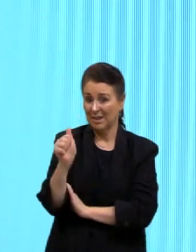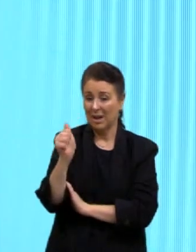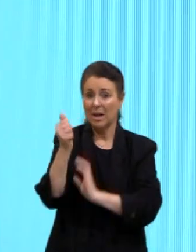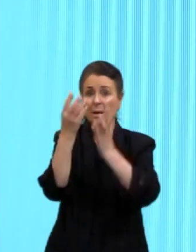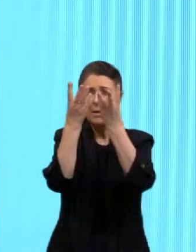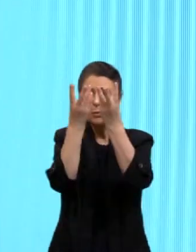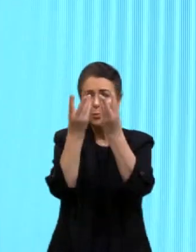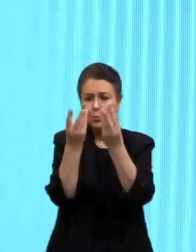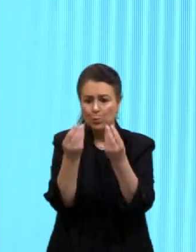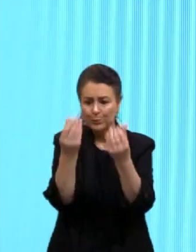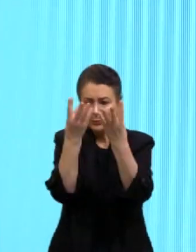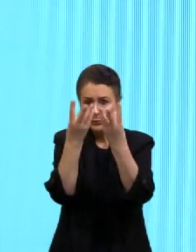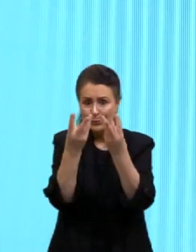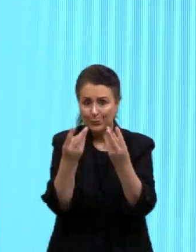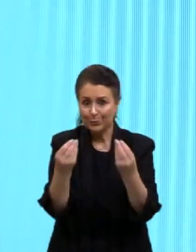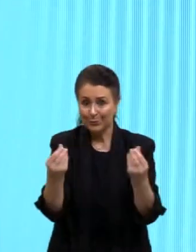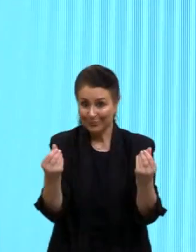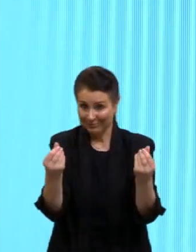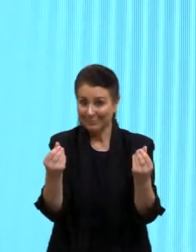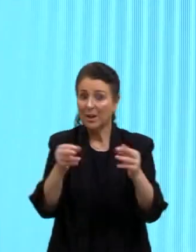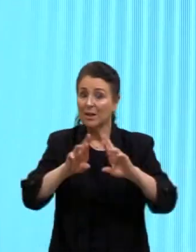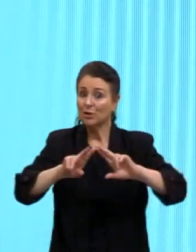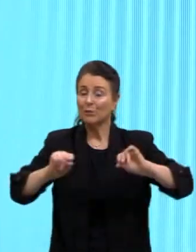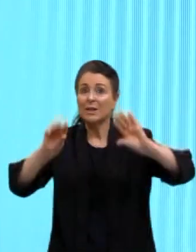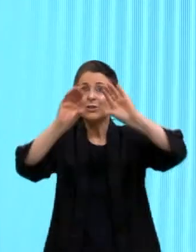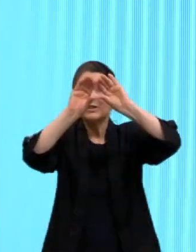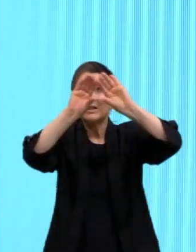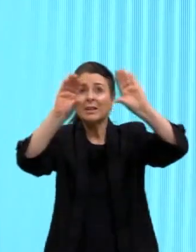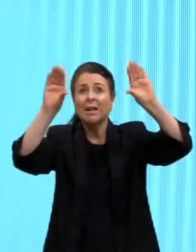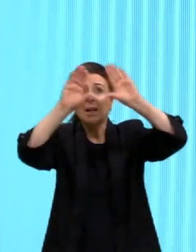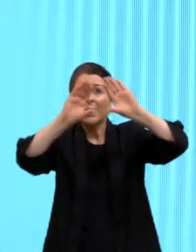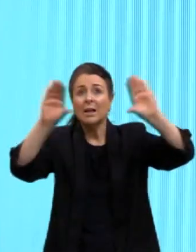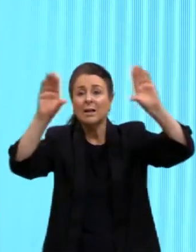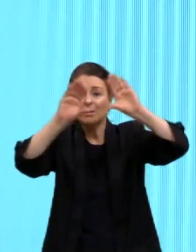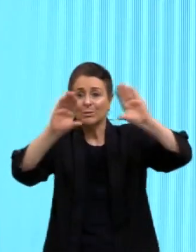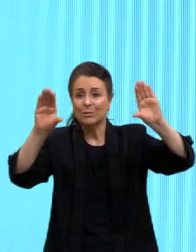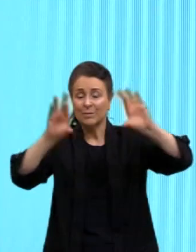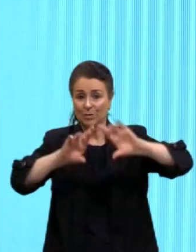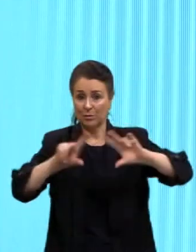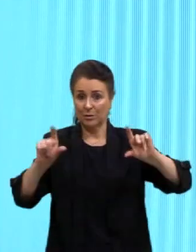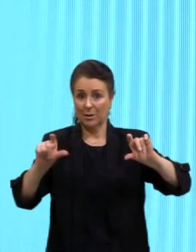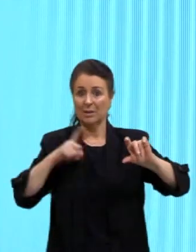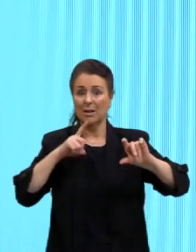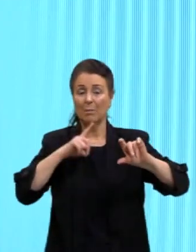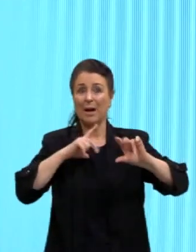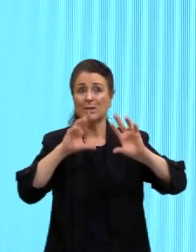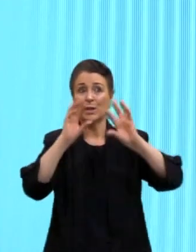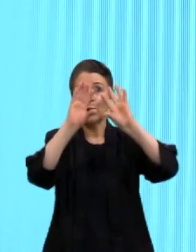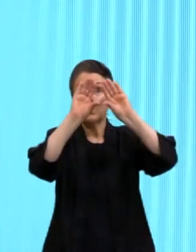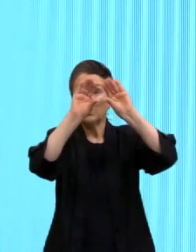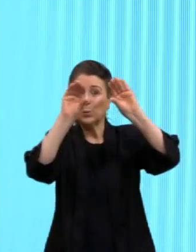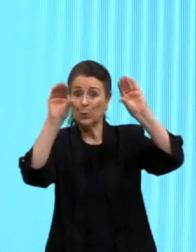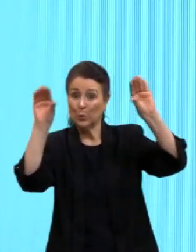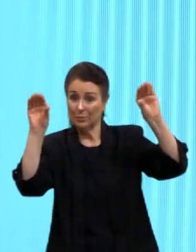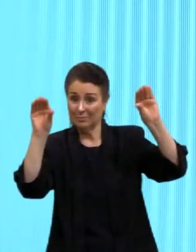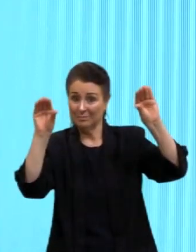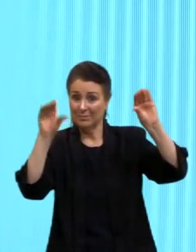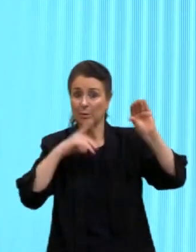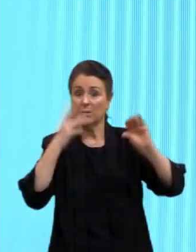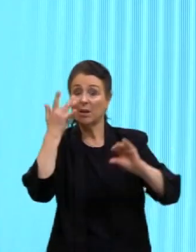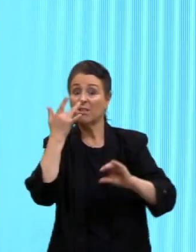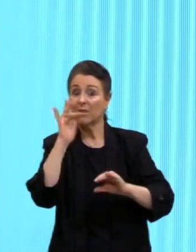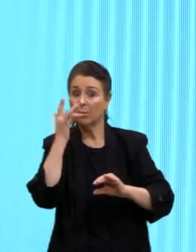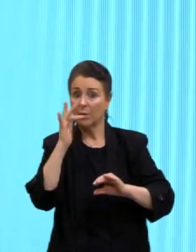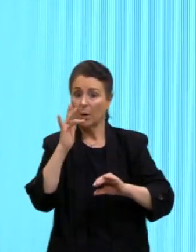fina, né, e já as, as nuvens, elas já são mais volumosas, né, tu consegue ver ali um branco